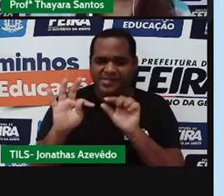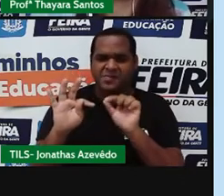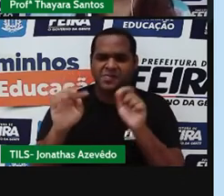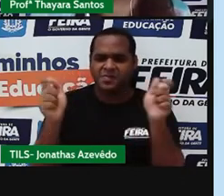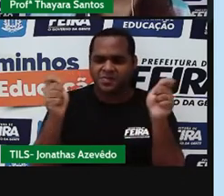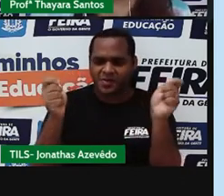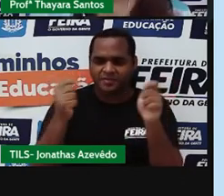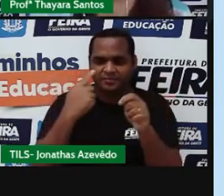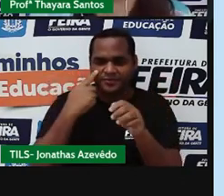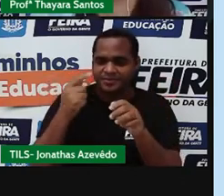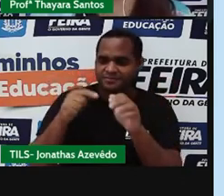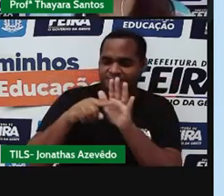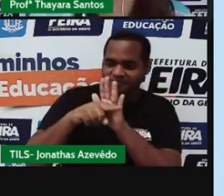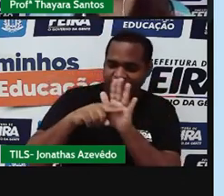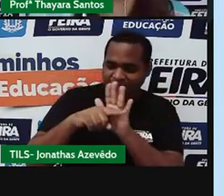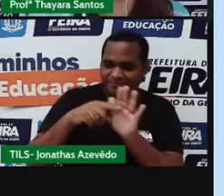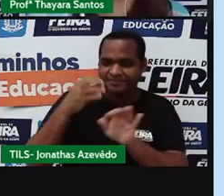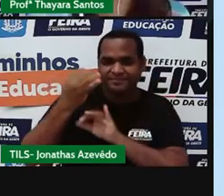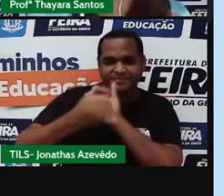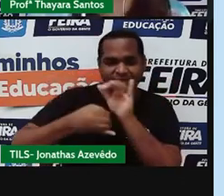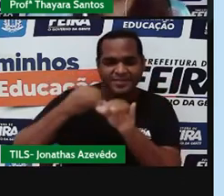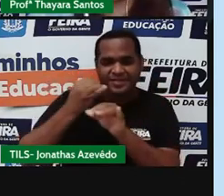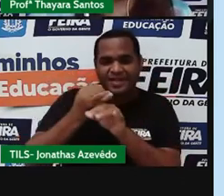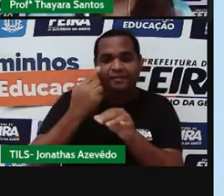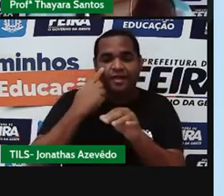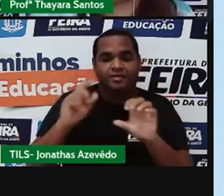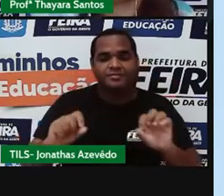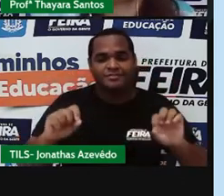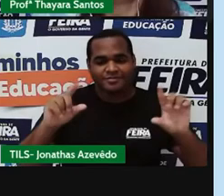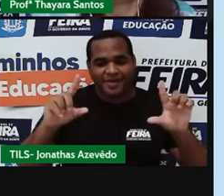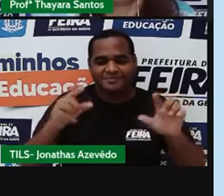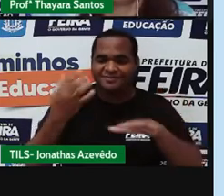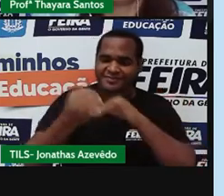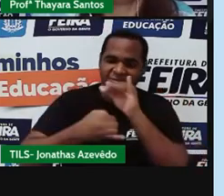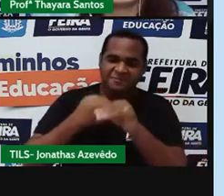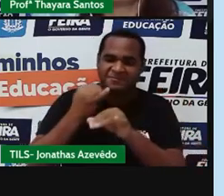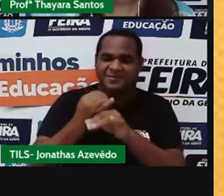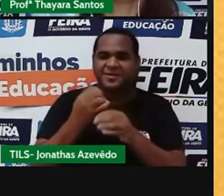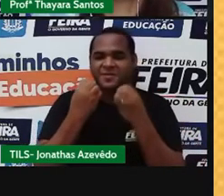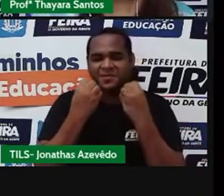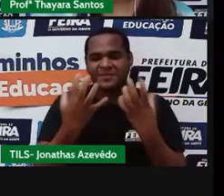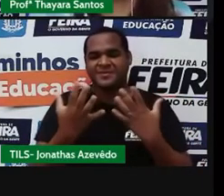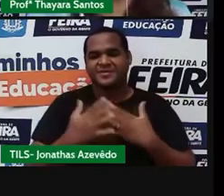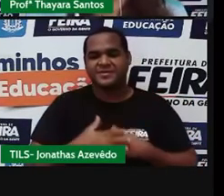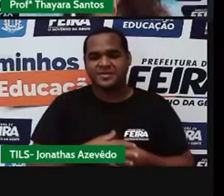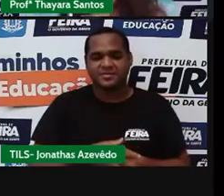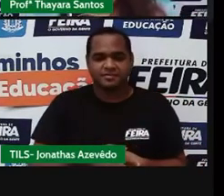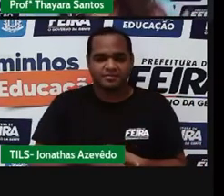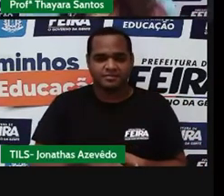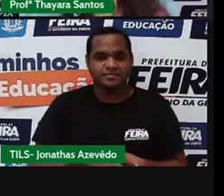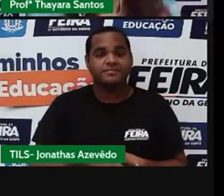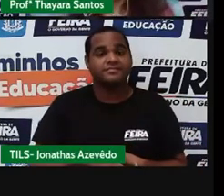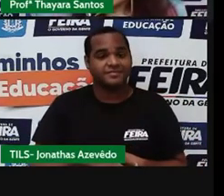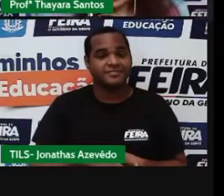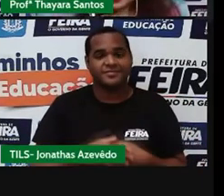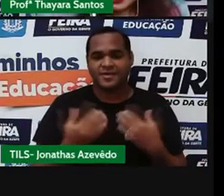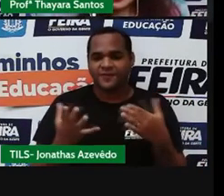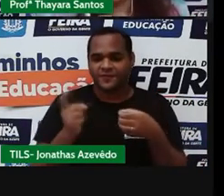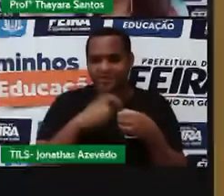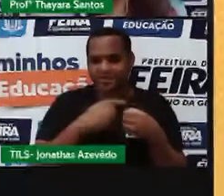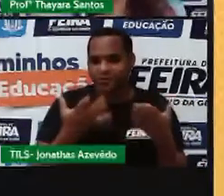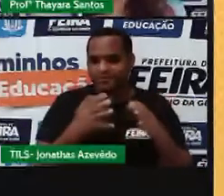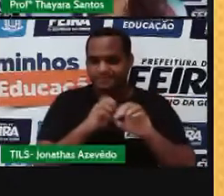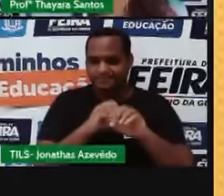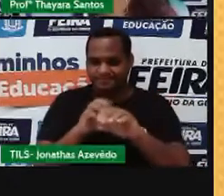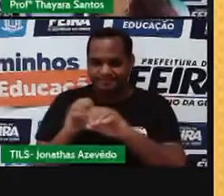vocês vão conseguir brincar um pouquinho nesse simulador, tá? Vou fechar. E vamos voltar para cá, para a nossa